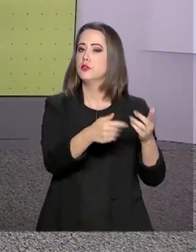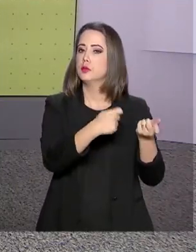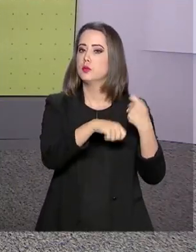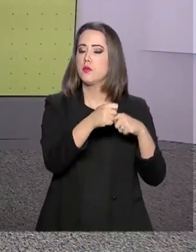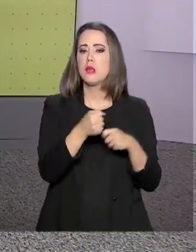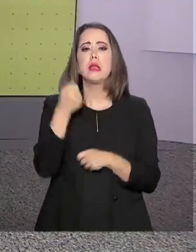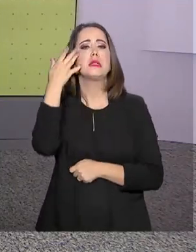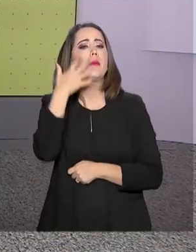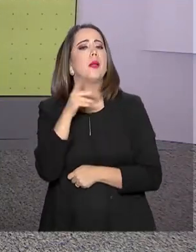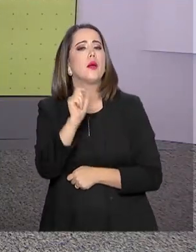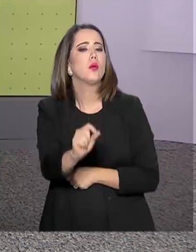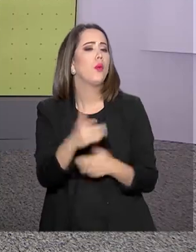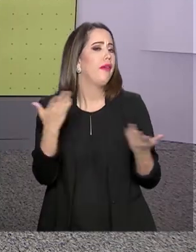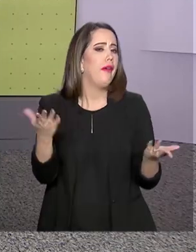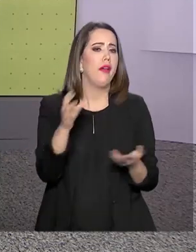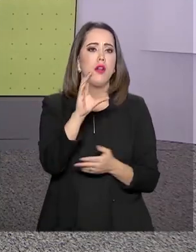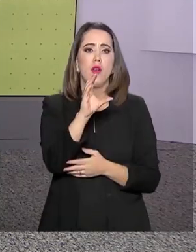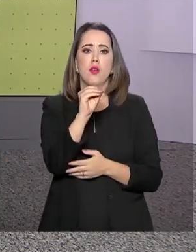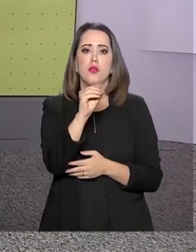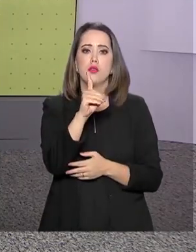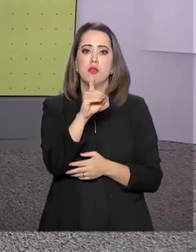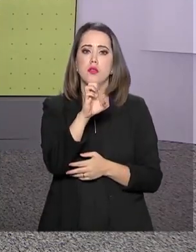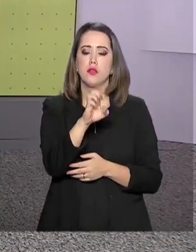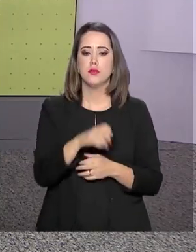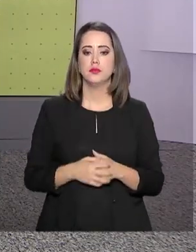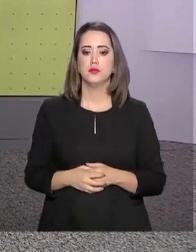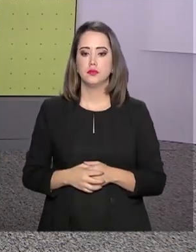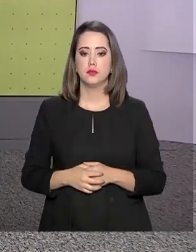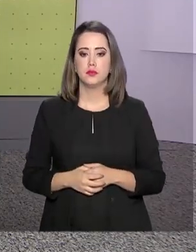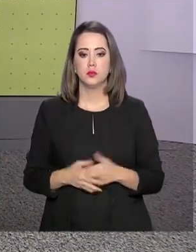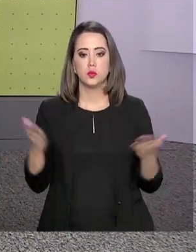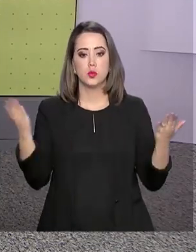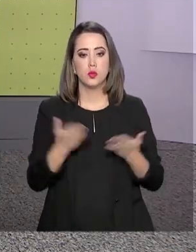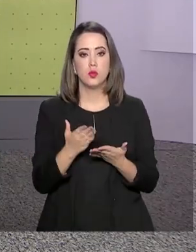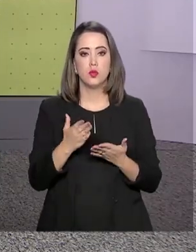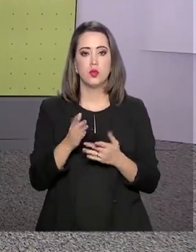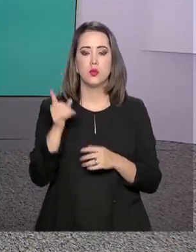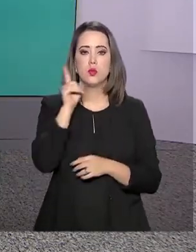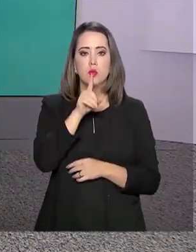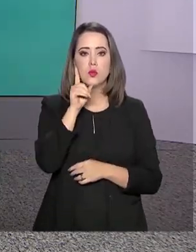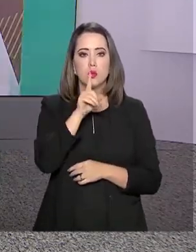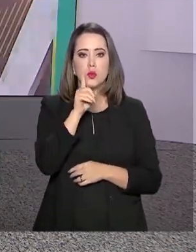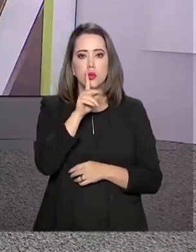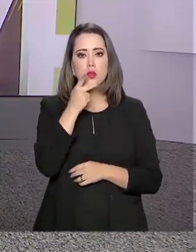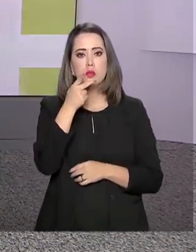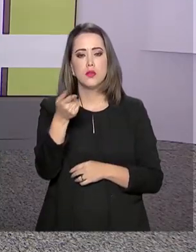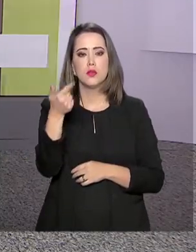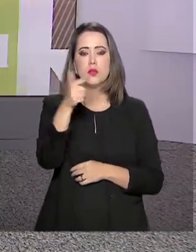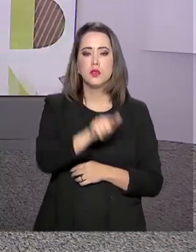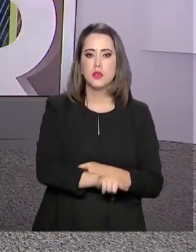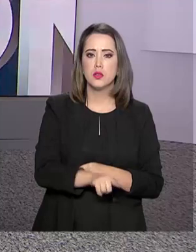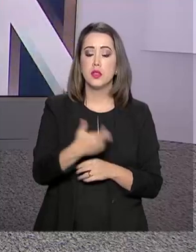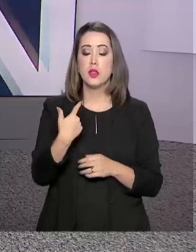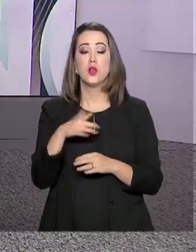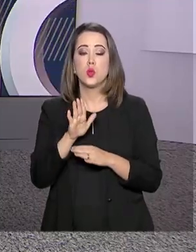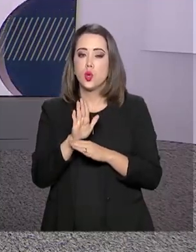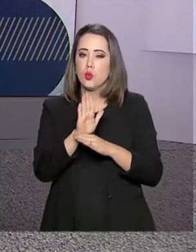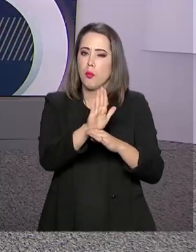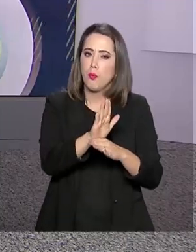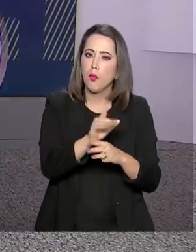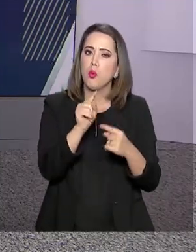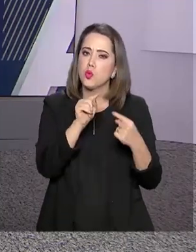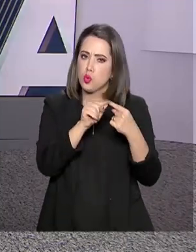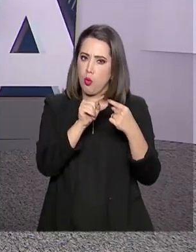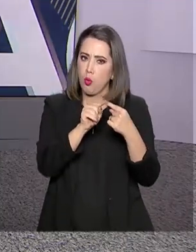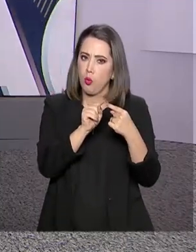Explica para a gente, Alessandra, o que significa isso? Olha, Roberto, hoje os Estados Unidos reafirmaram o apoio ao ingresso do